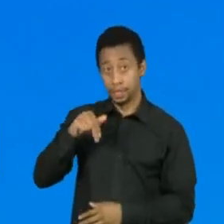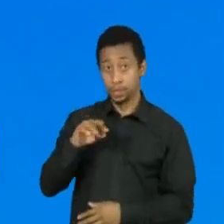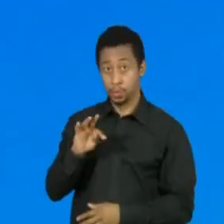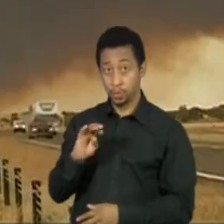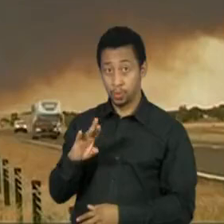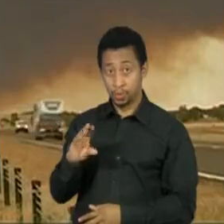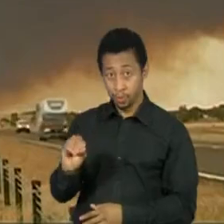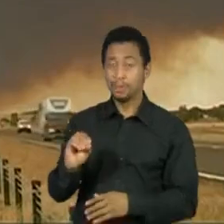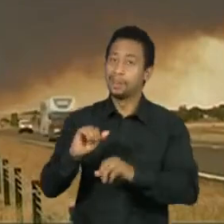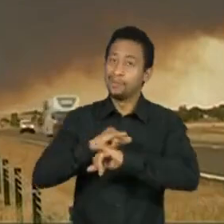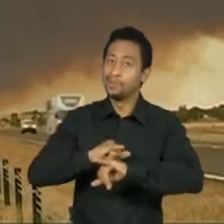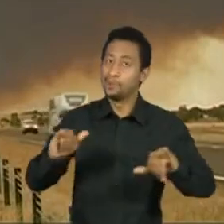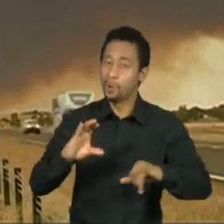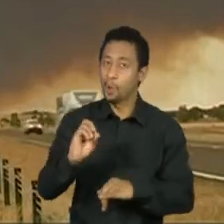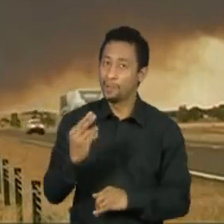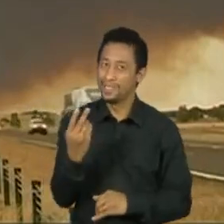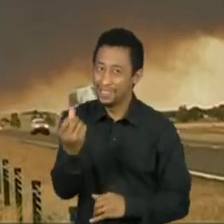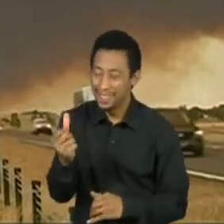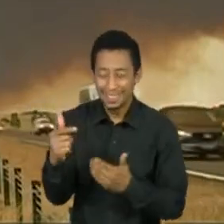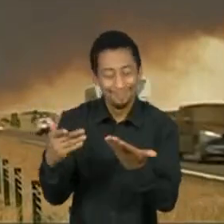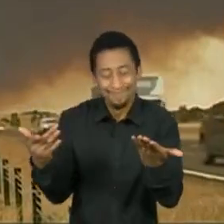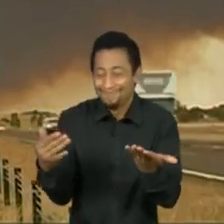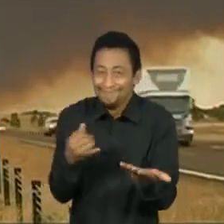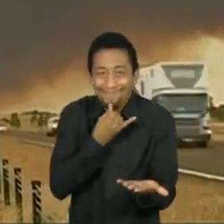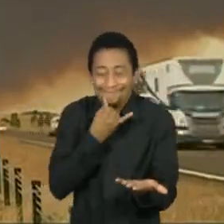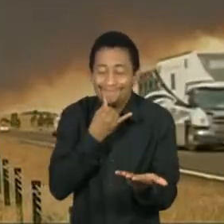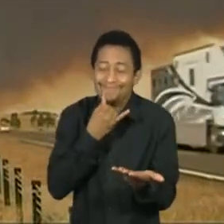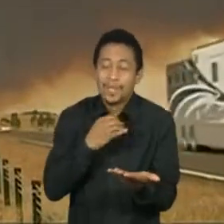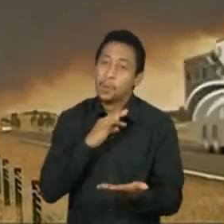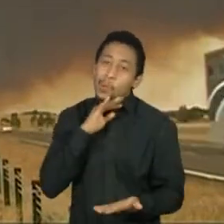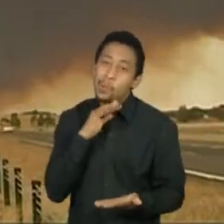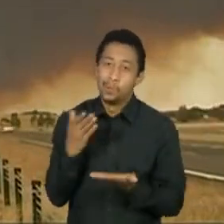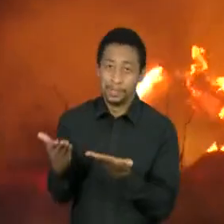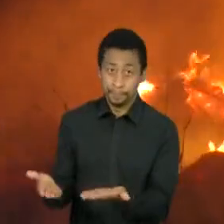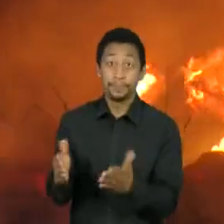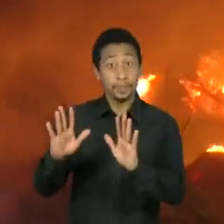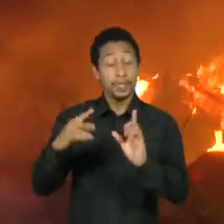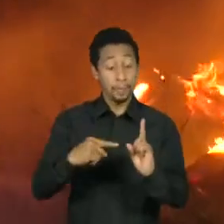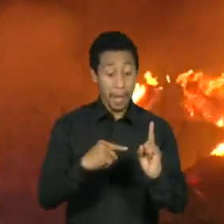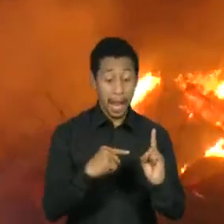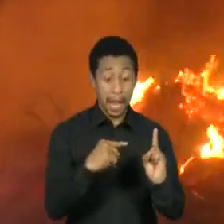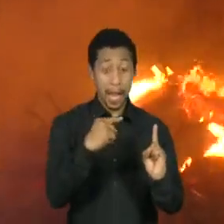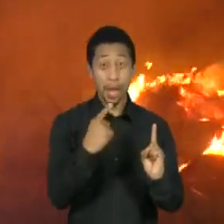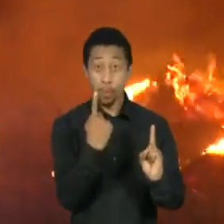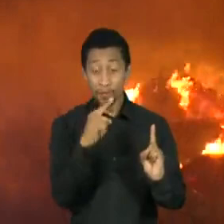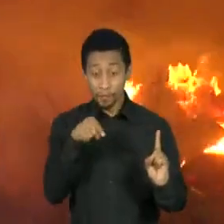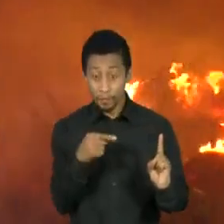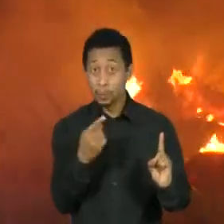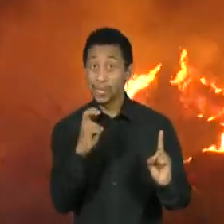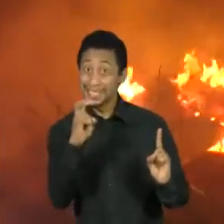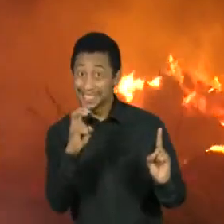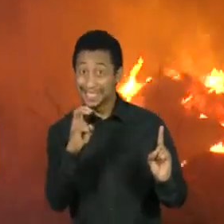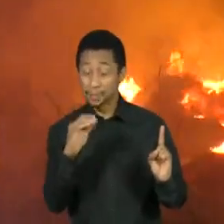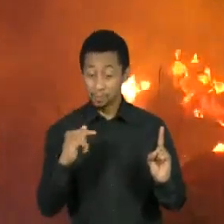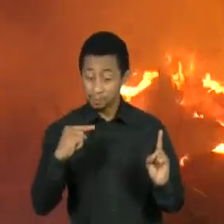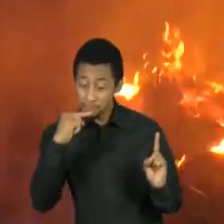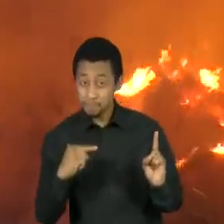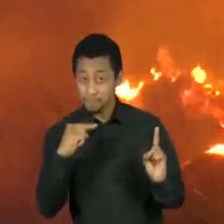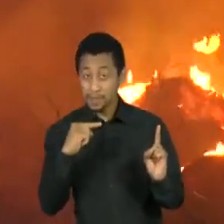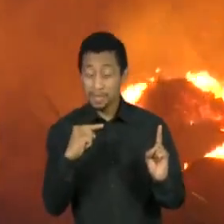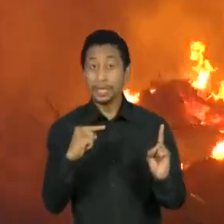catástrofe. Em vez de limitar o aquecimento da temperatura a 1,5 grau, já estamos a caminho de 2